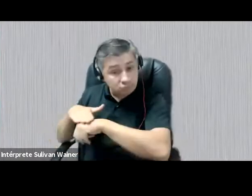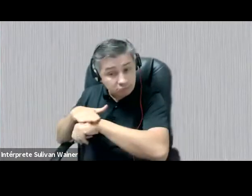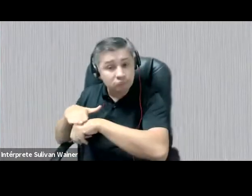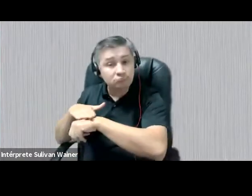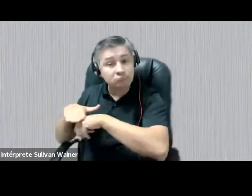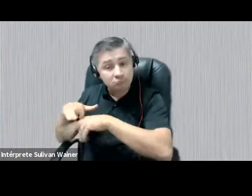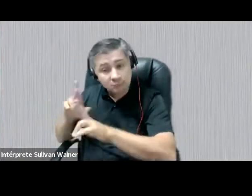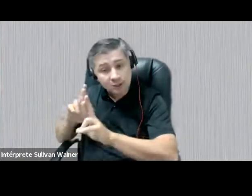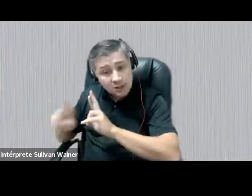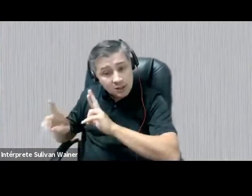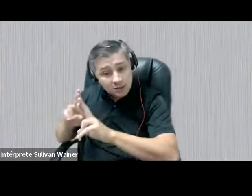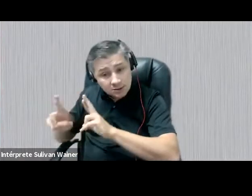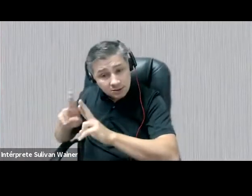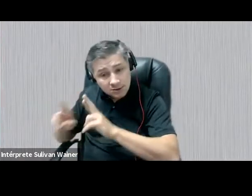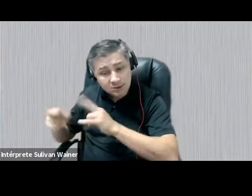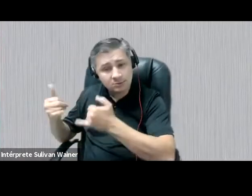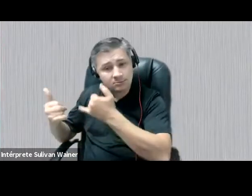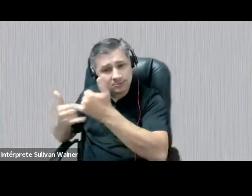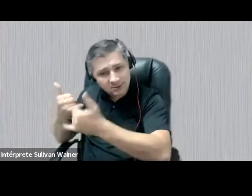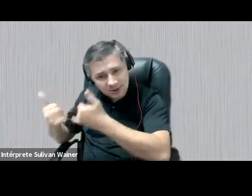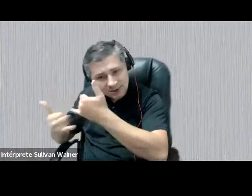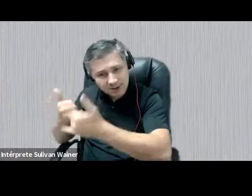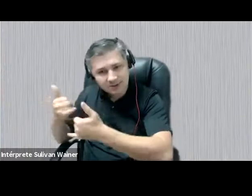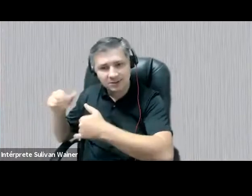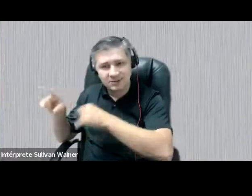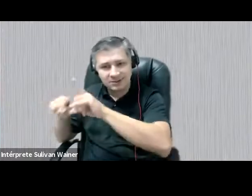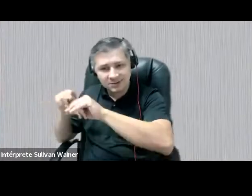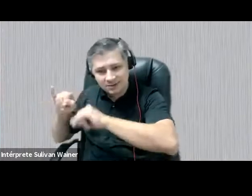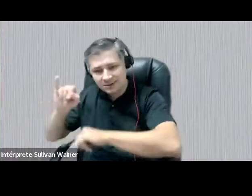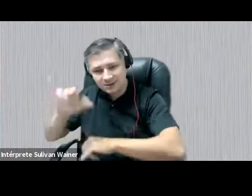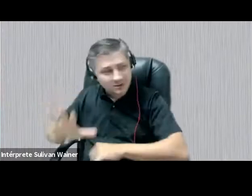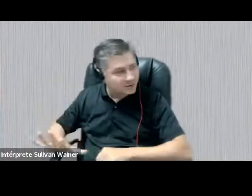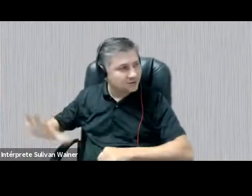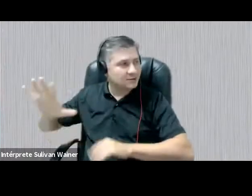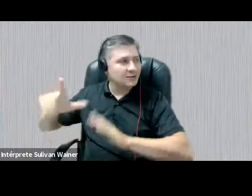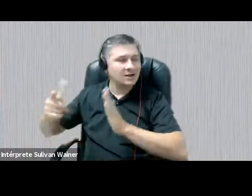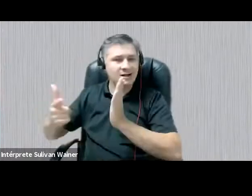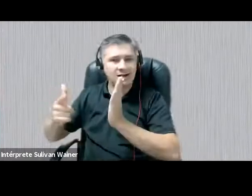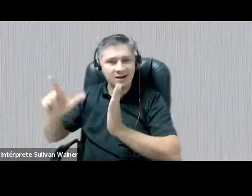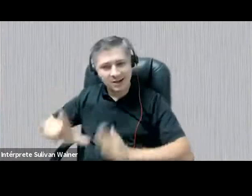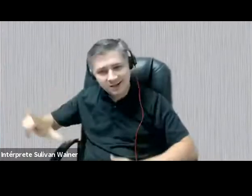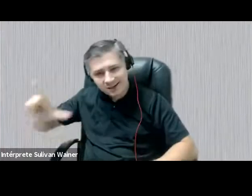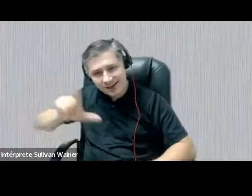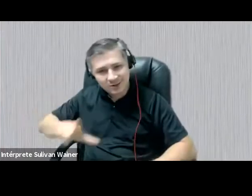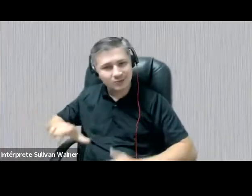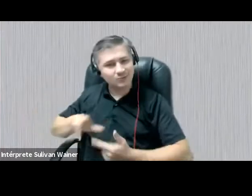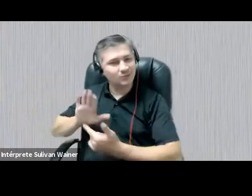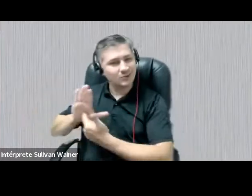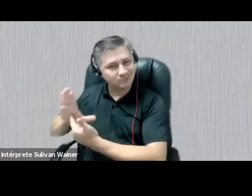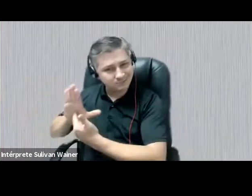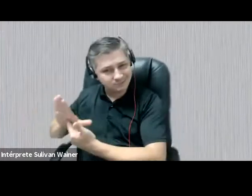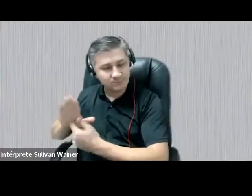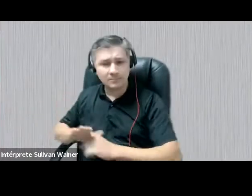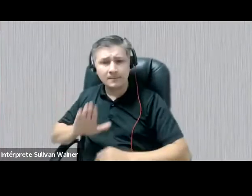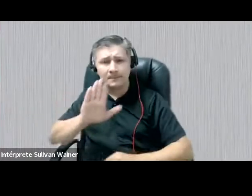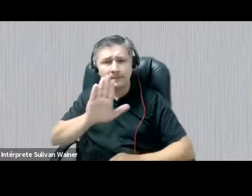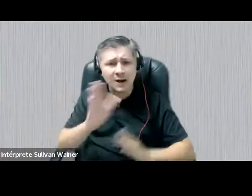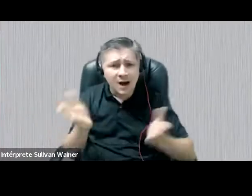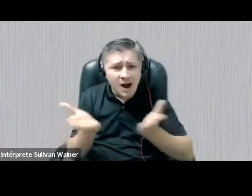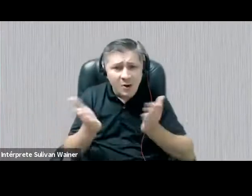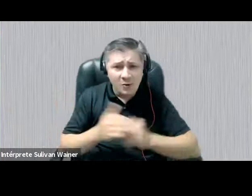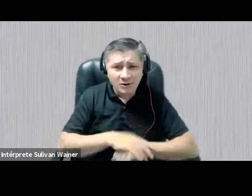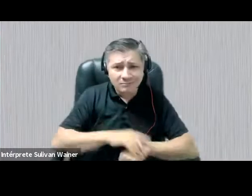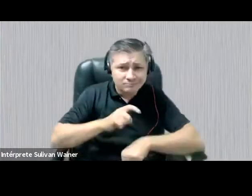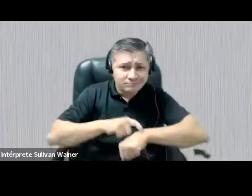relações na educação infantil, de brincadeira, de seleção de imagens, de literatura, por exemplo. Agora, no contexto da pandemia,